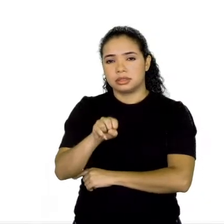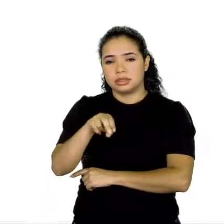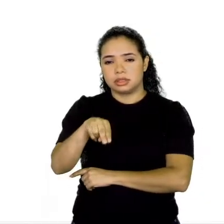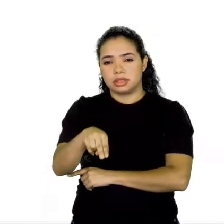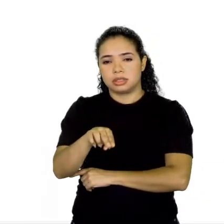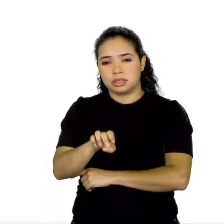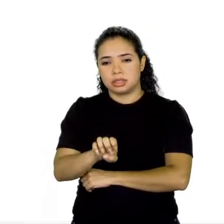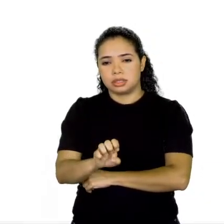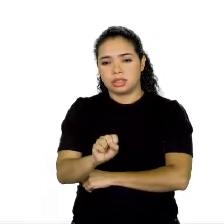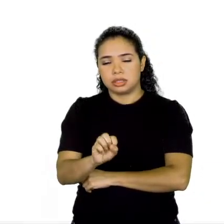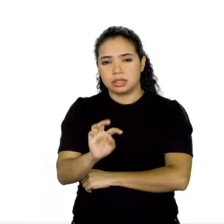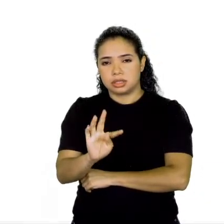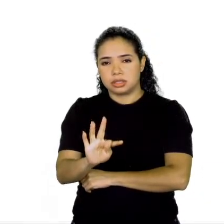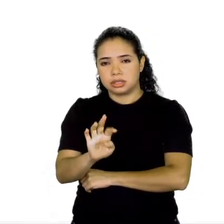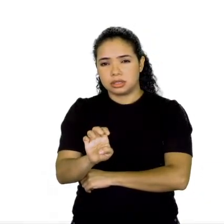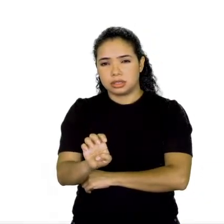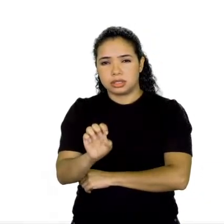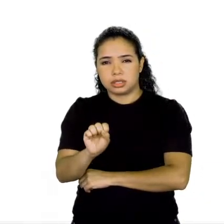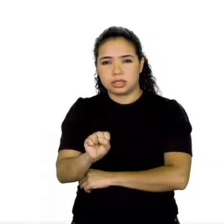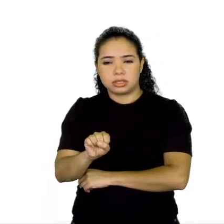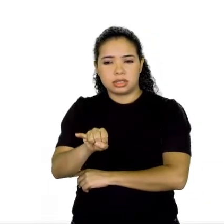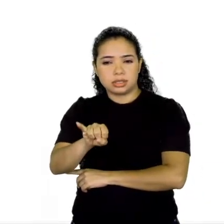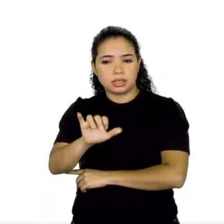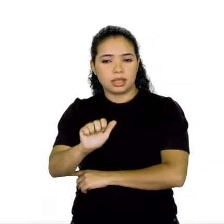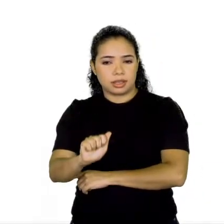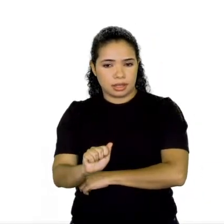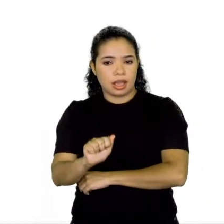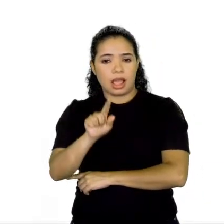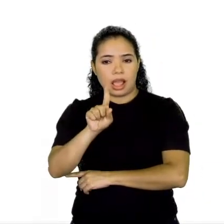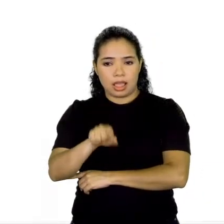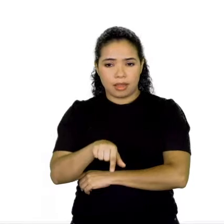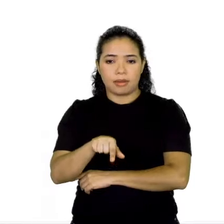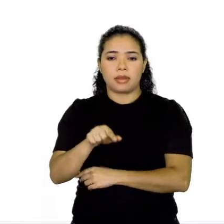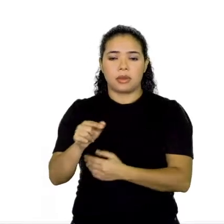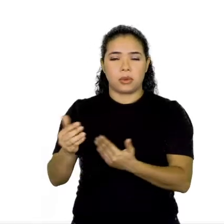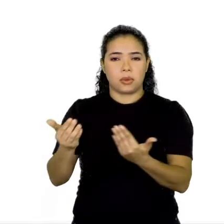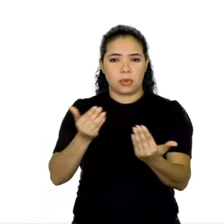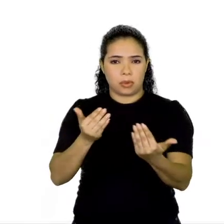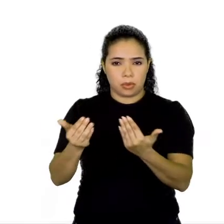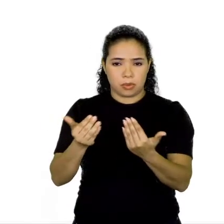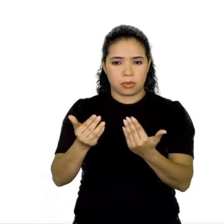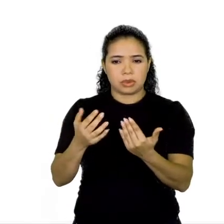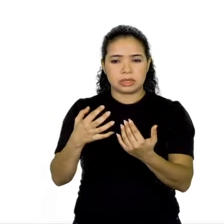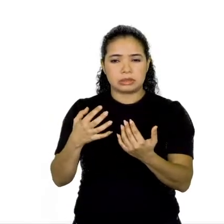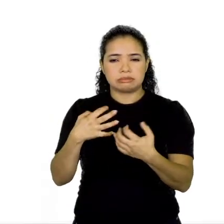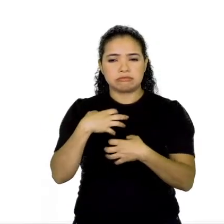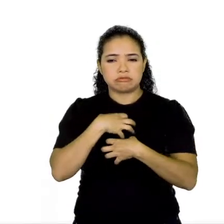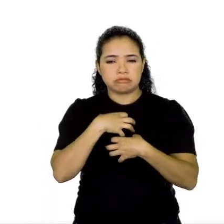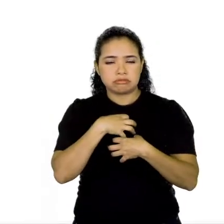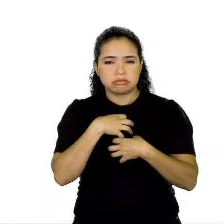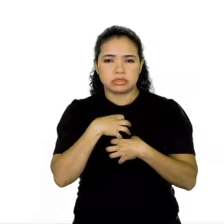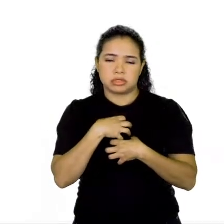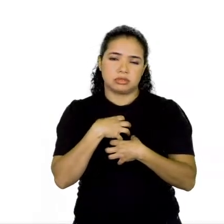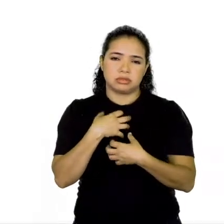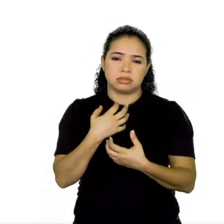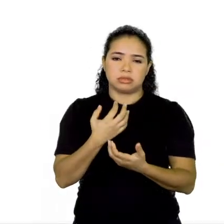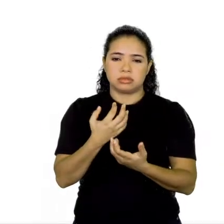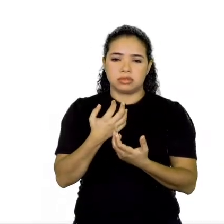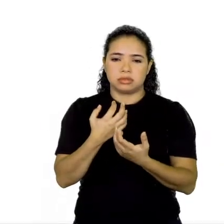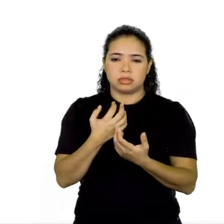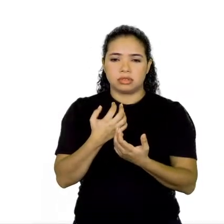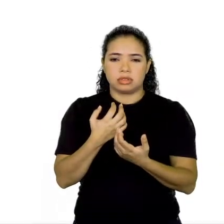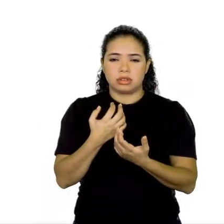né, é uma figura de linguagem, que acontece pela associação de sensações por órgãos